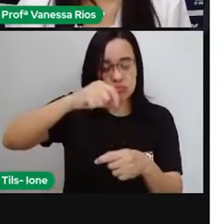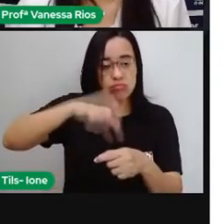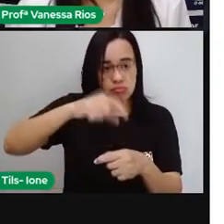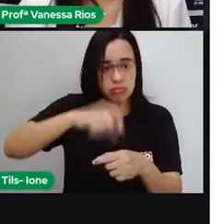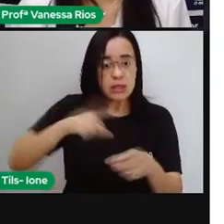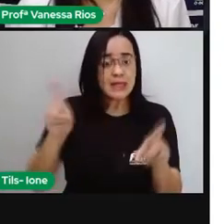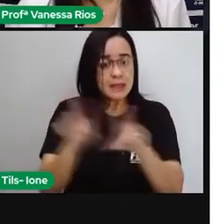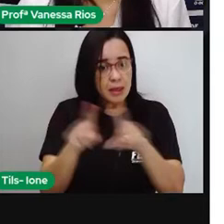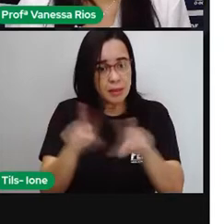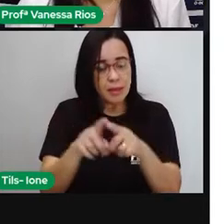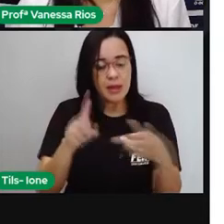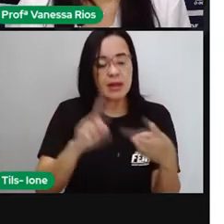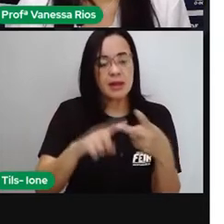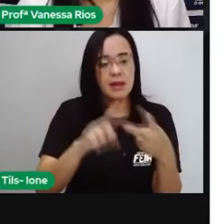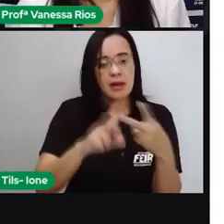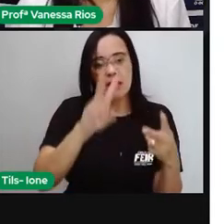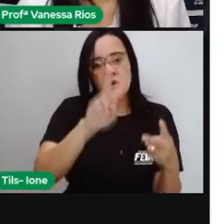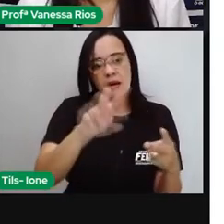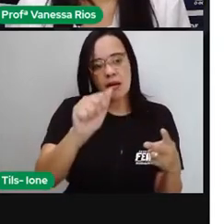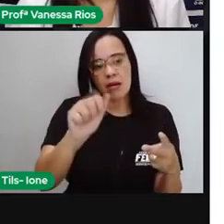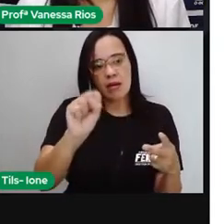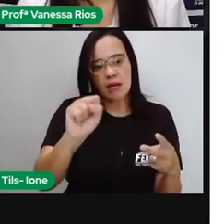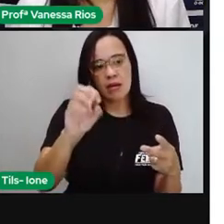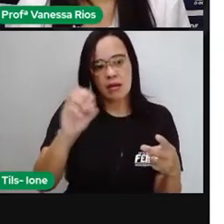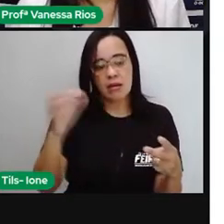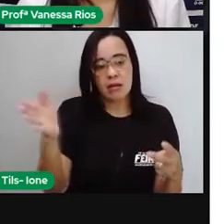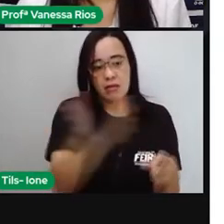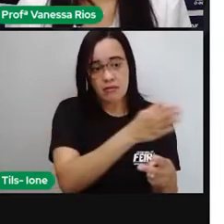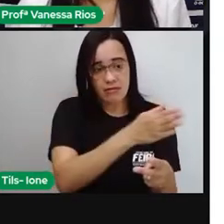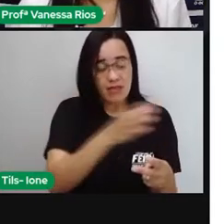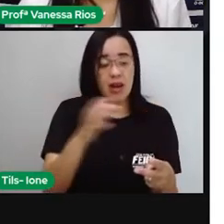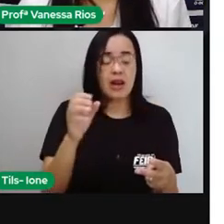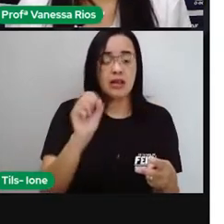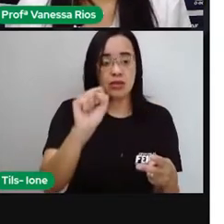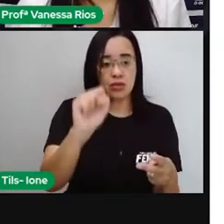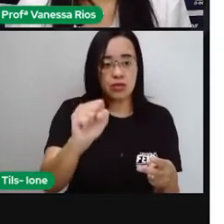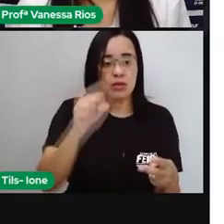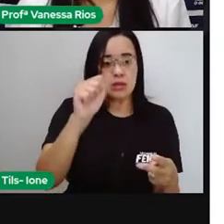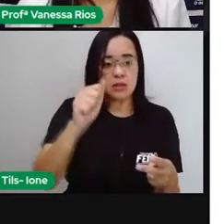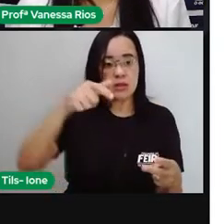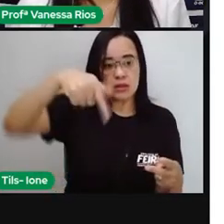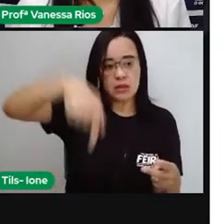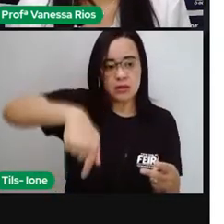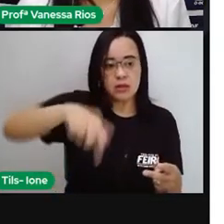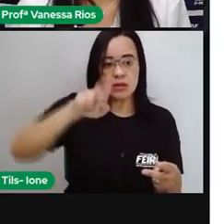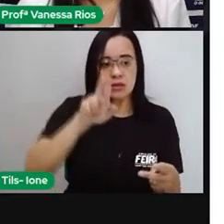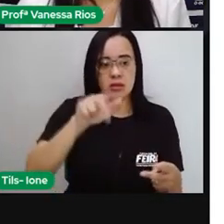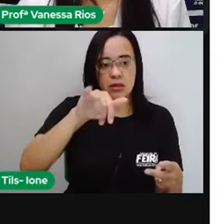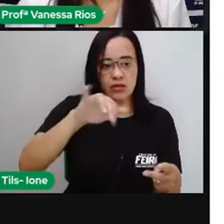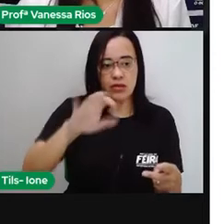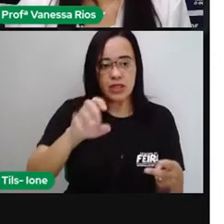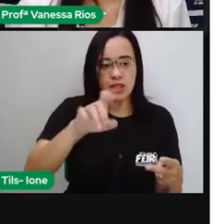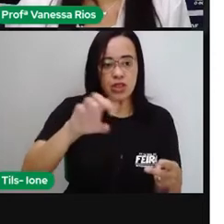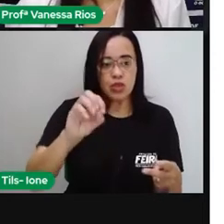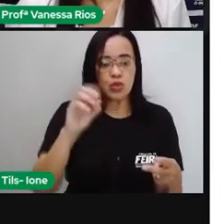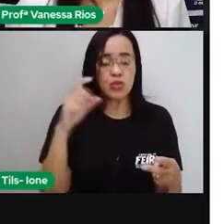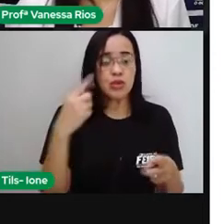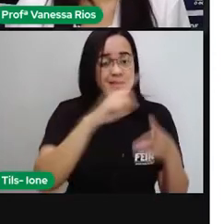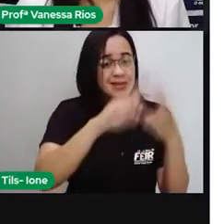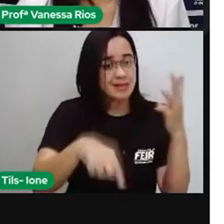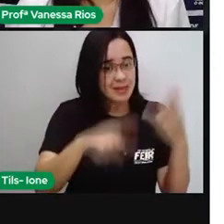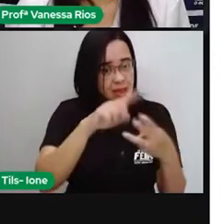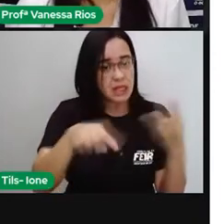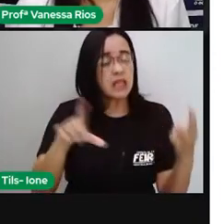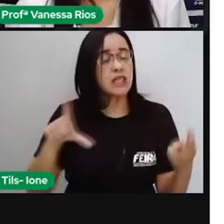sanguíneos, que são tubos por onde o sangue passa. E existem aí três tipos principais de vasos sanguíneos.